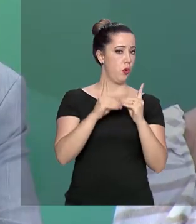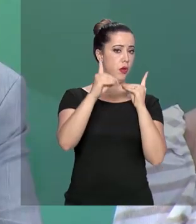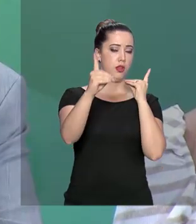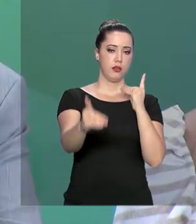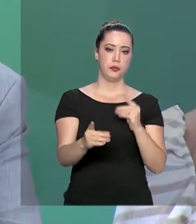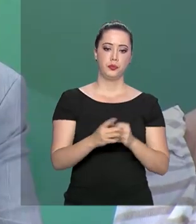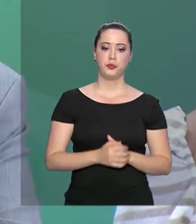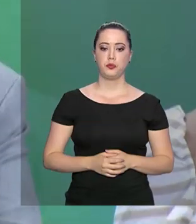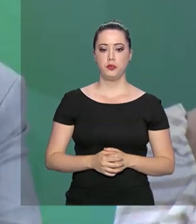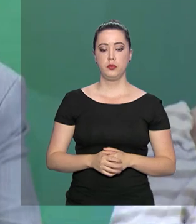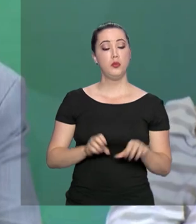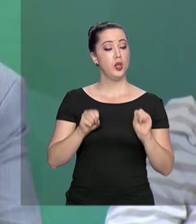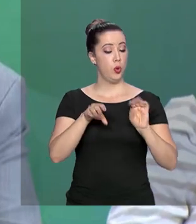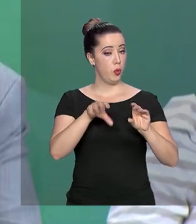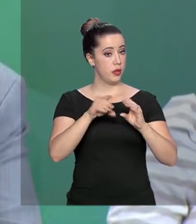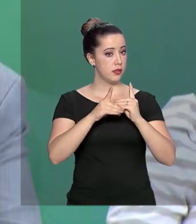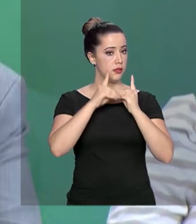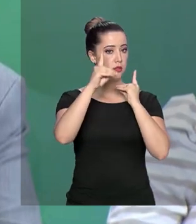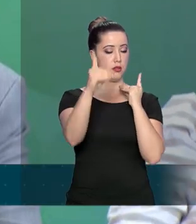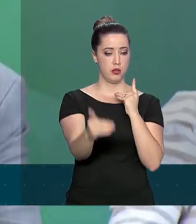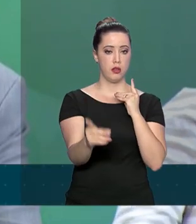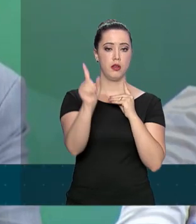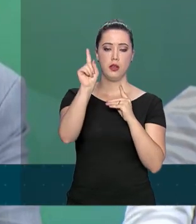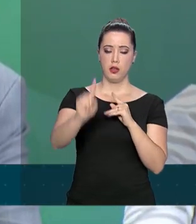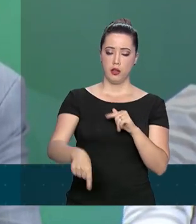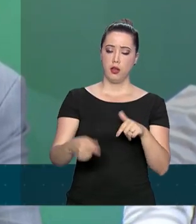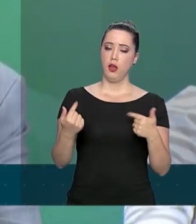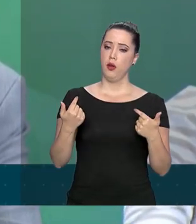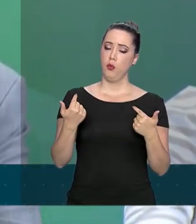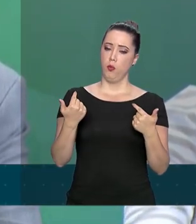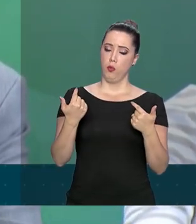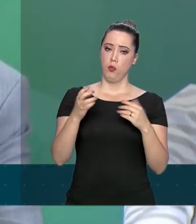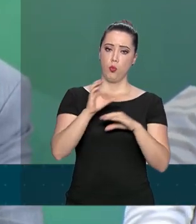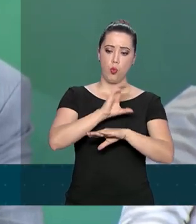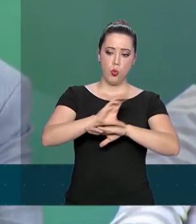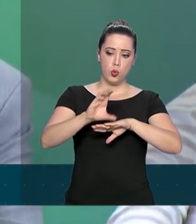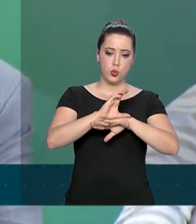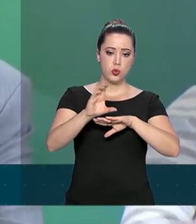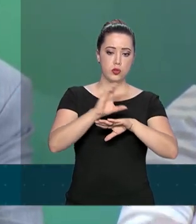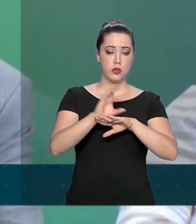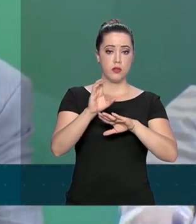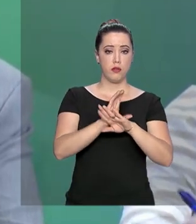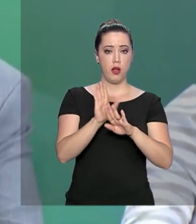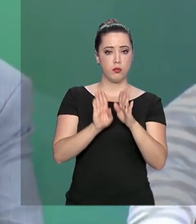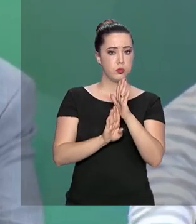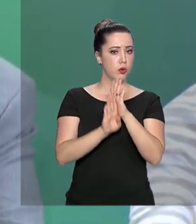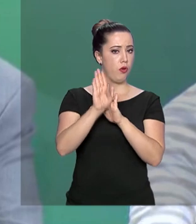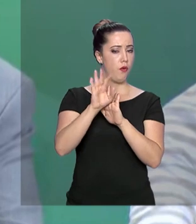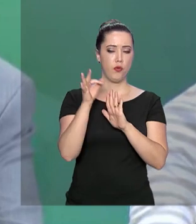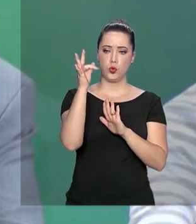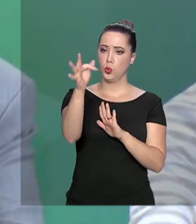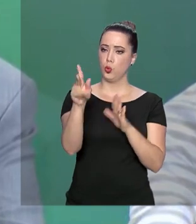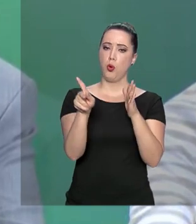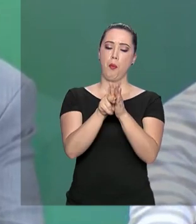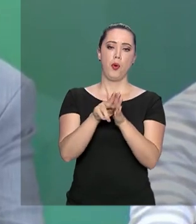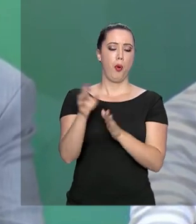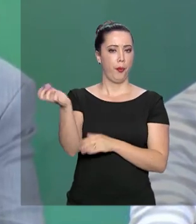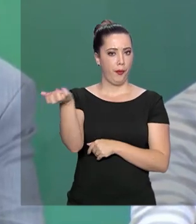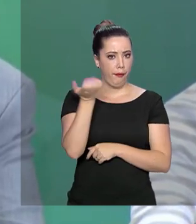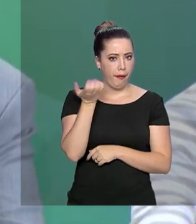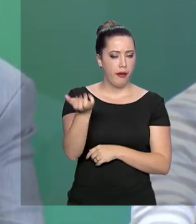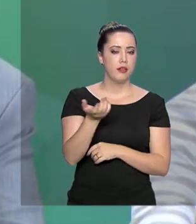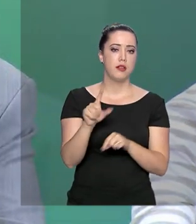Ensino à distância é uma atividade que vai subir, faz parte do futuro. Não tem como